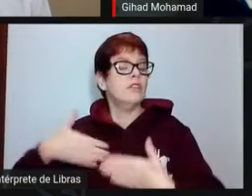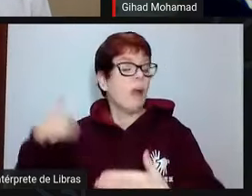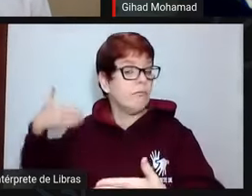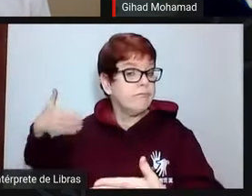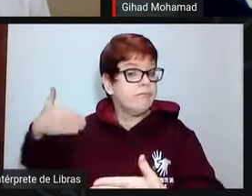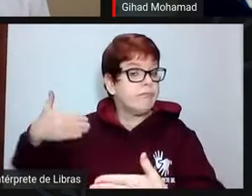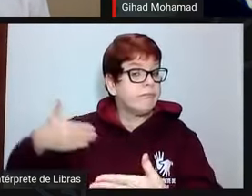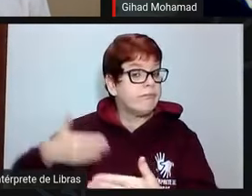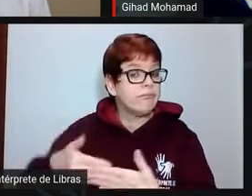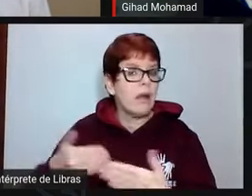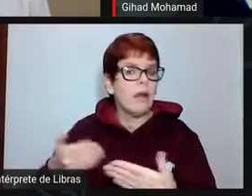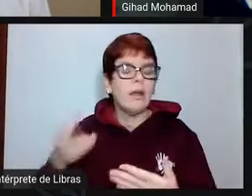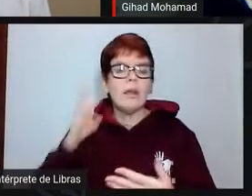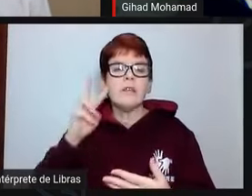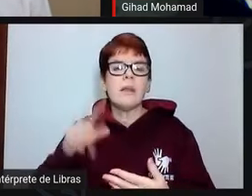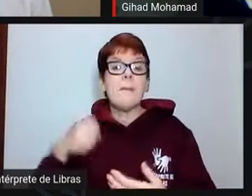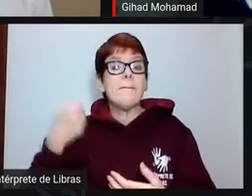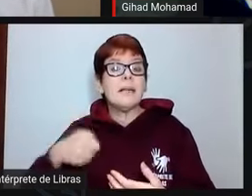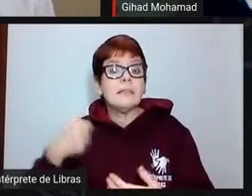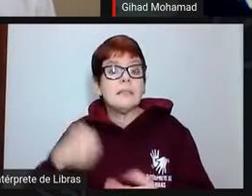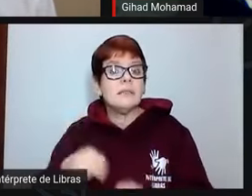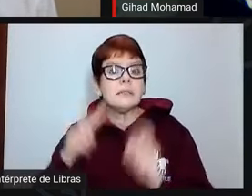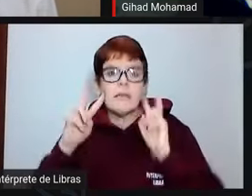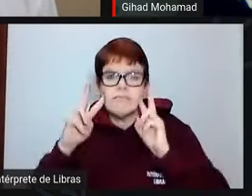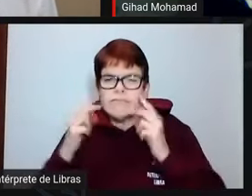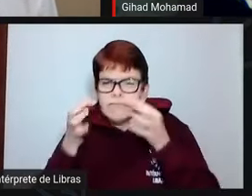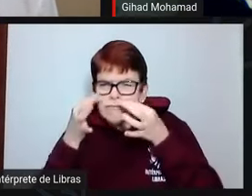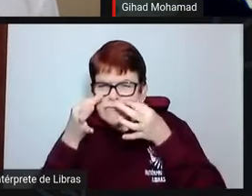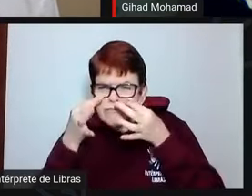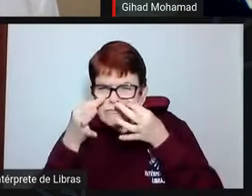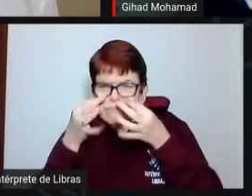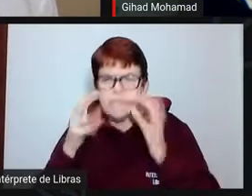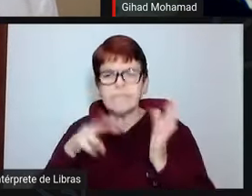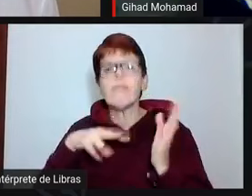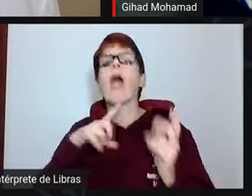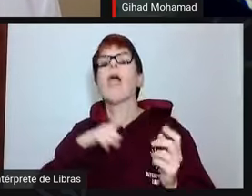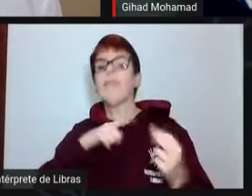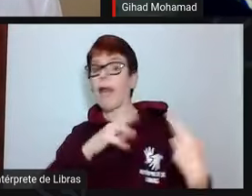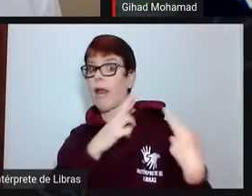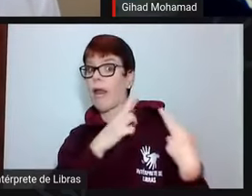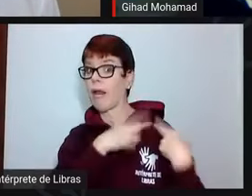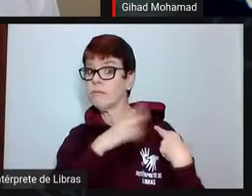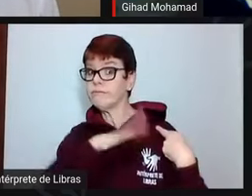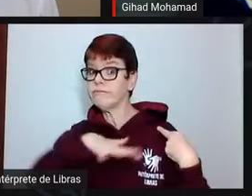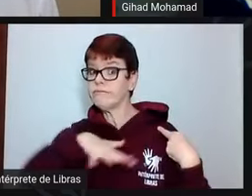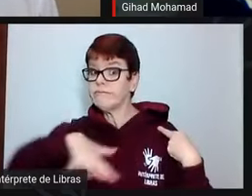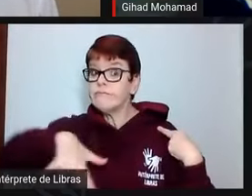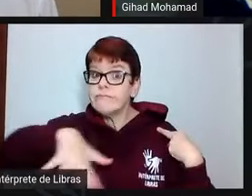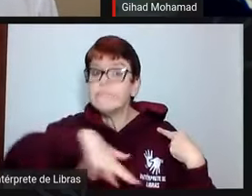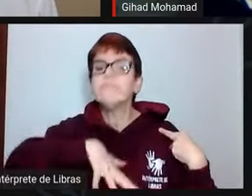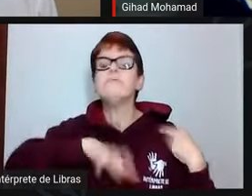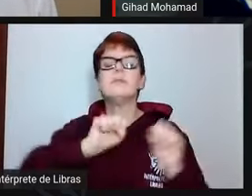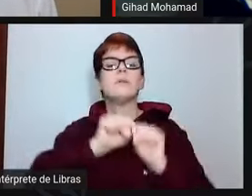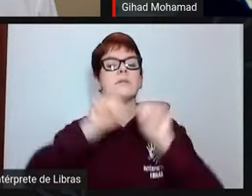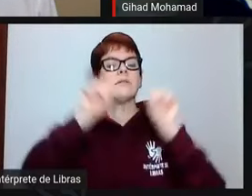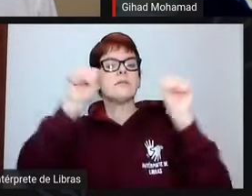E nós precisamos continuar muito atentos porque temos responsabilidade sobre todo esse sistema.